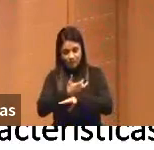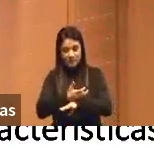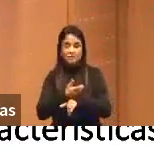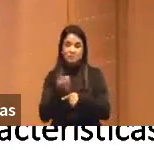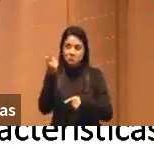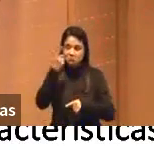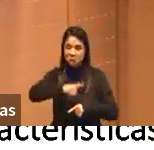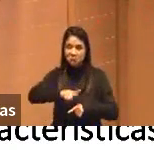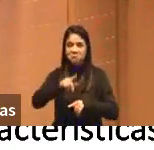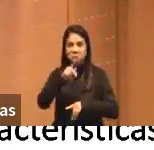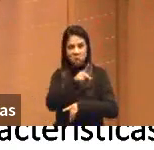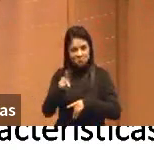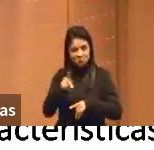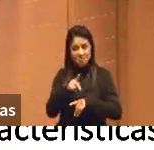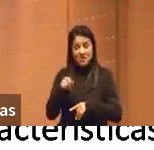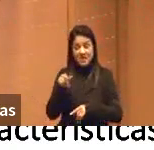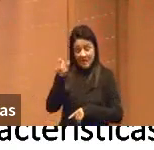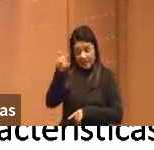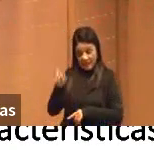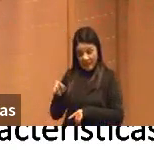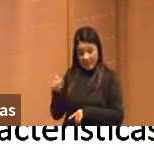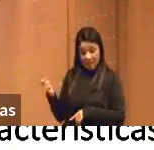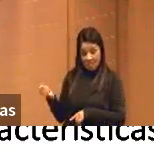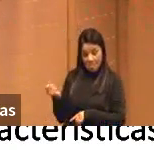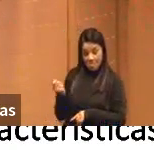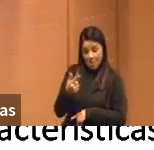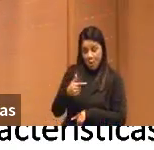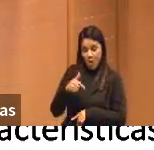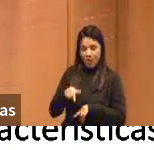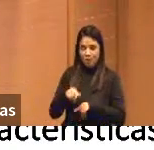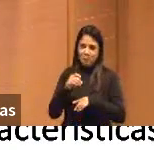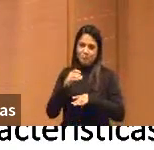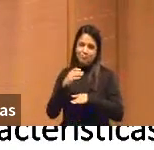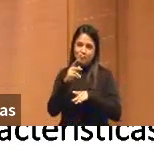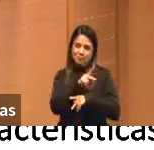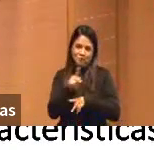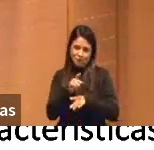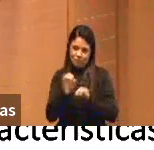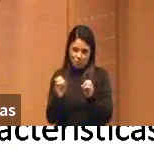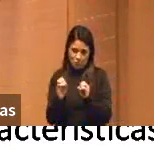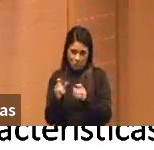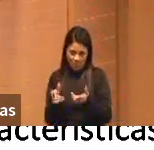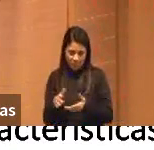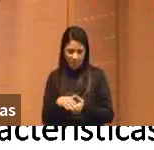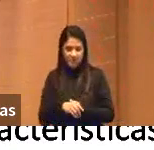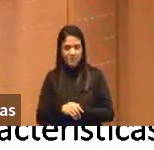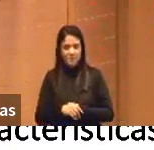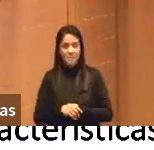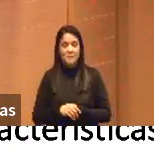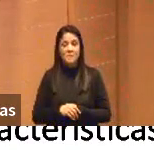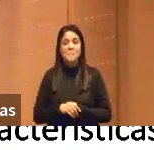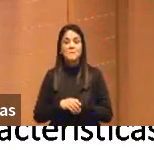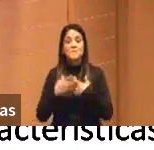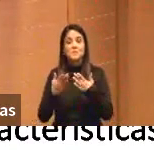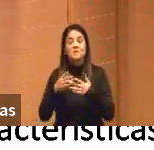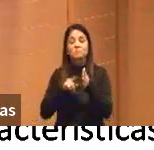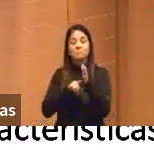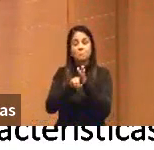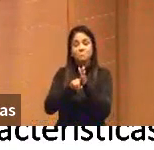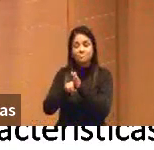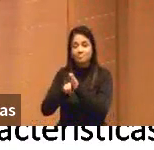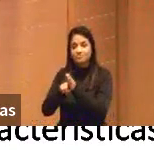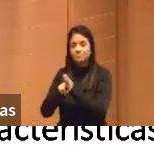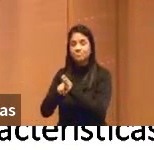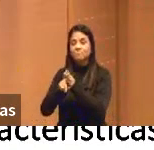bem. Que bom que ele ainda não é melhor que os especialistas. Bom, aprender a buscar fontes confiáveis e